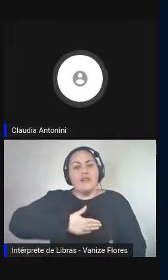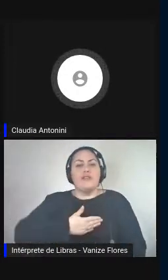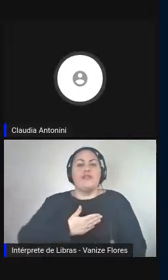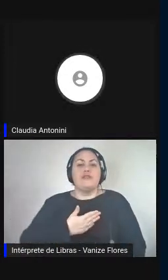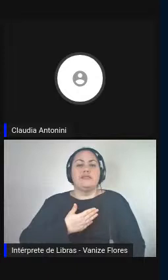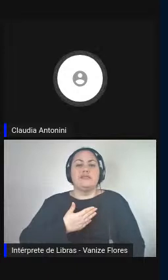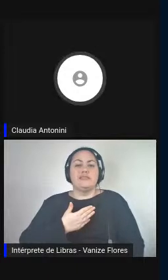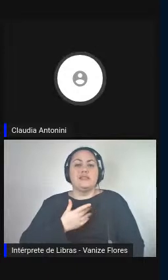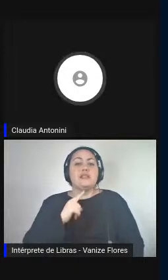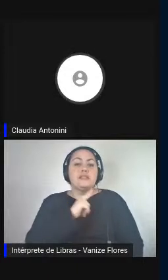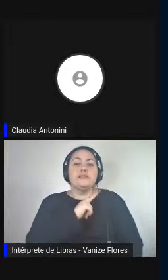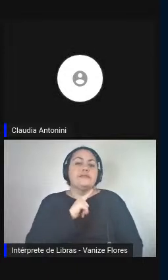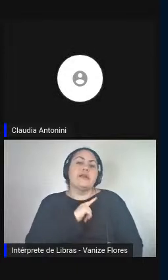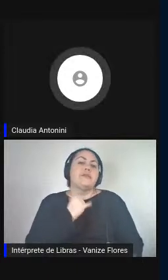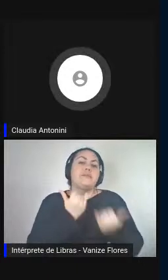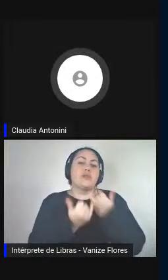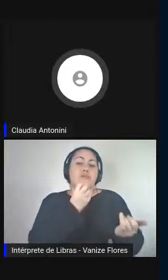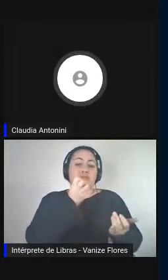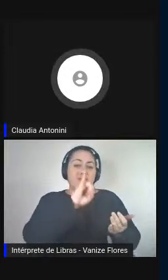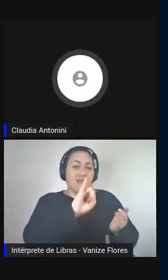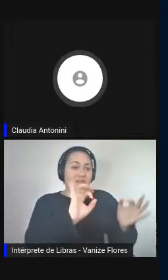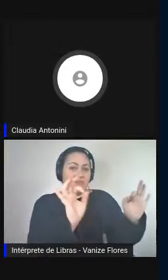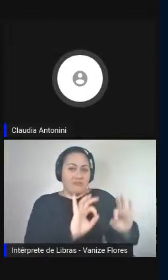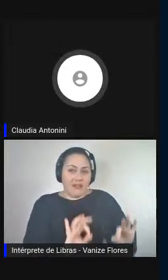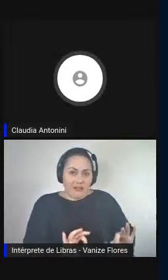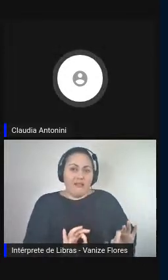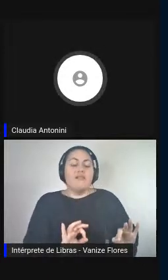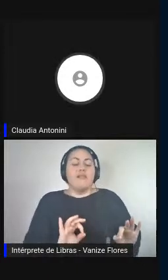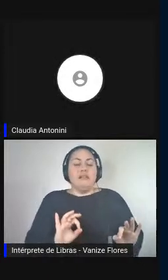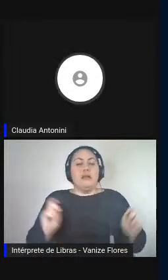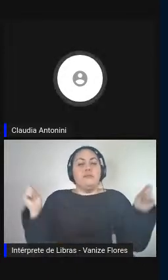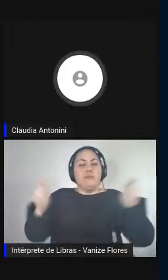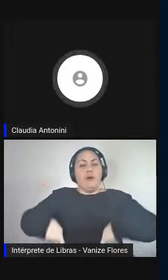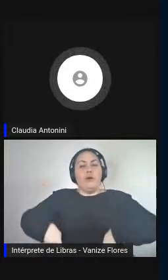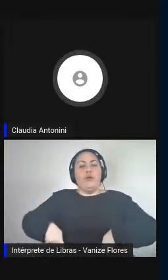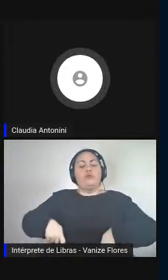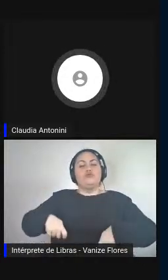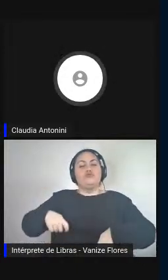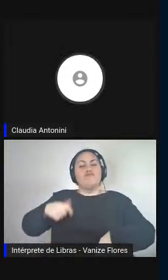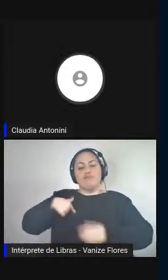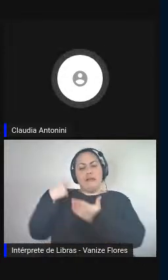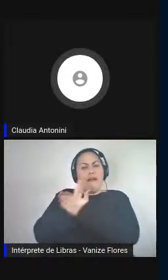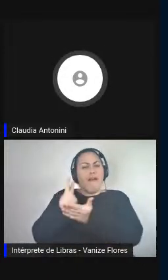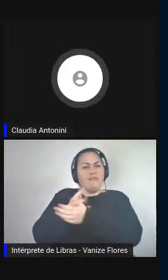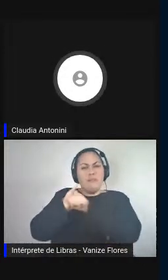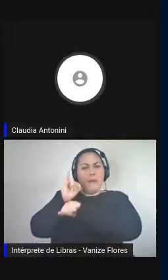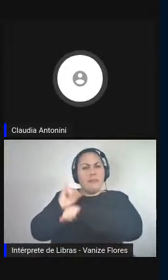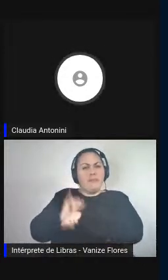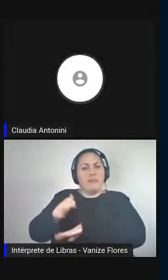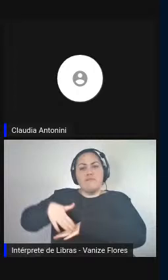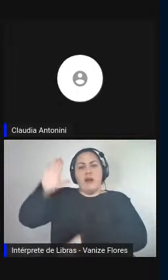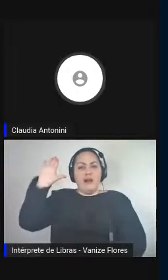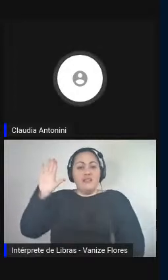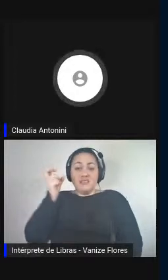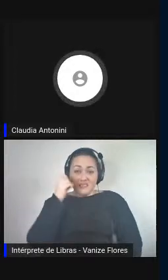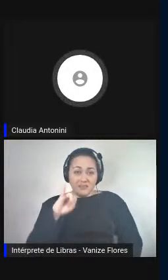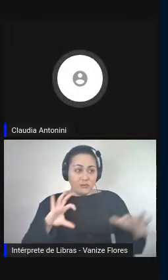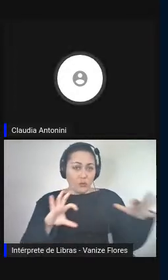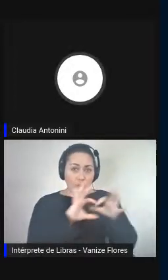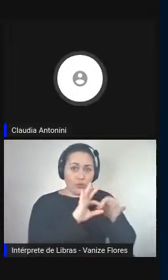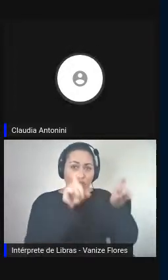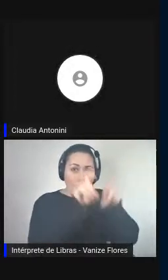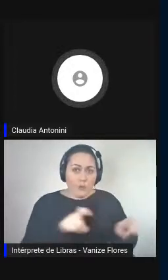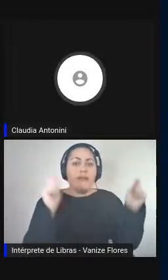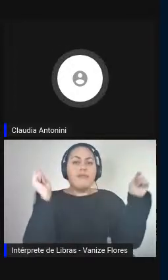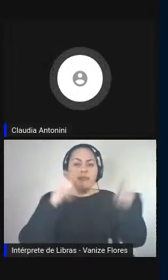são bem altos, por exemplo, com o uso dessas tecnologias se consegue ver uma melhoria que se consegue